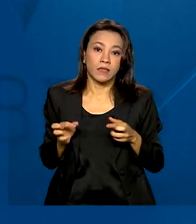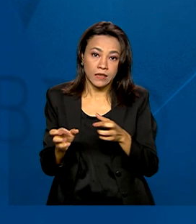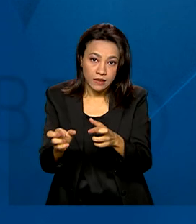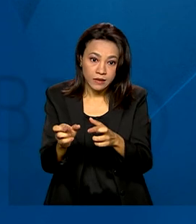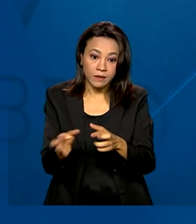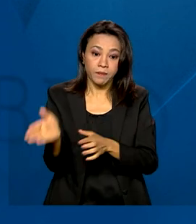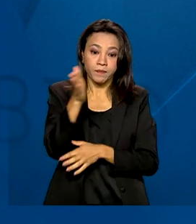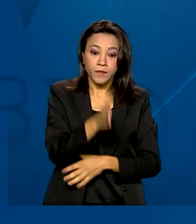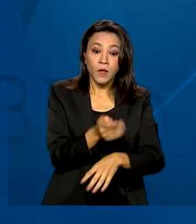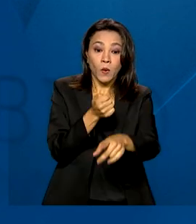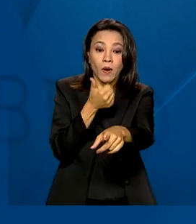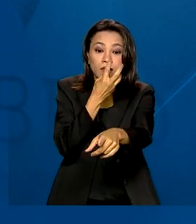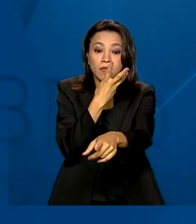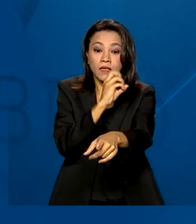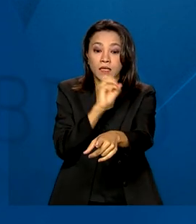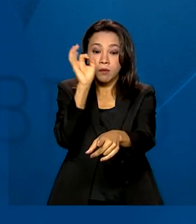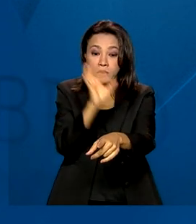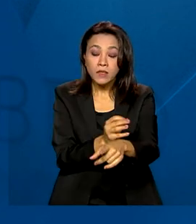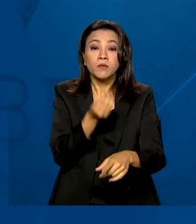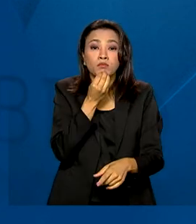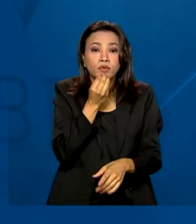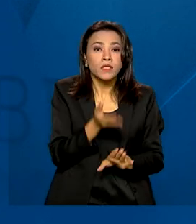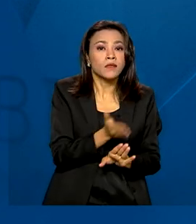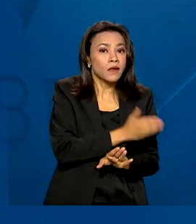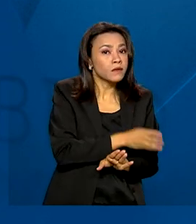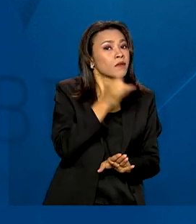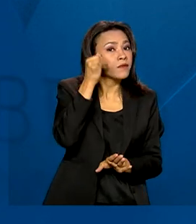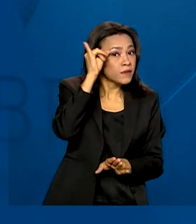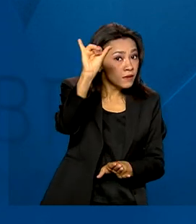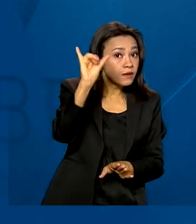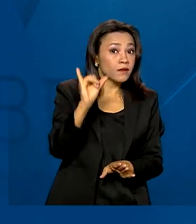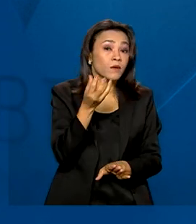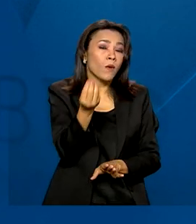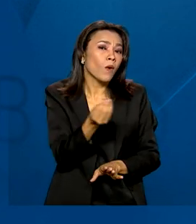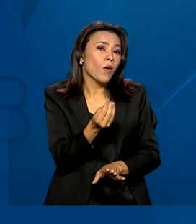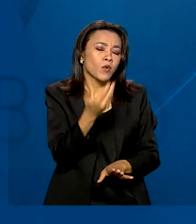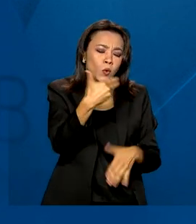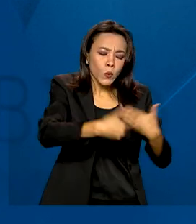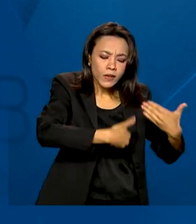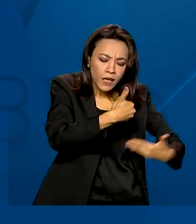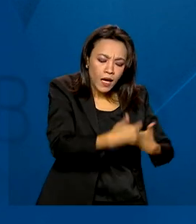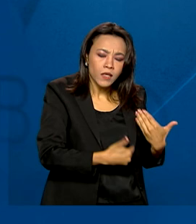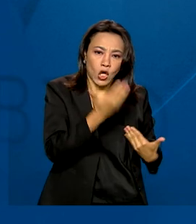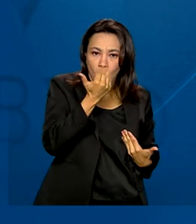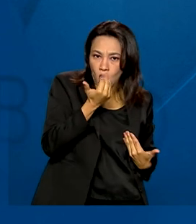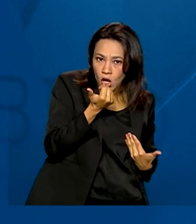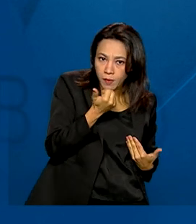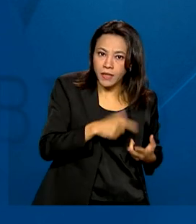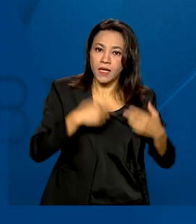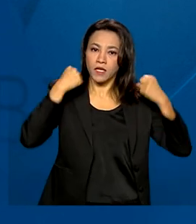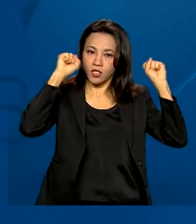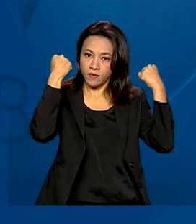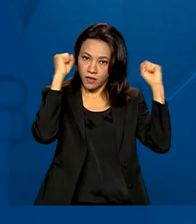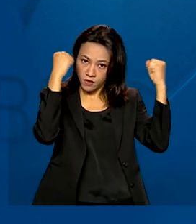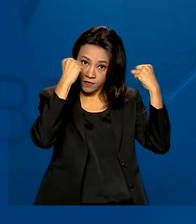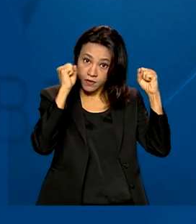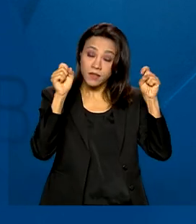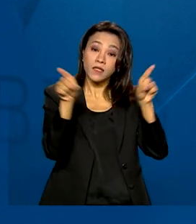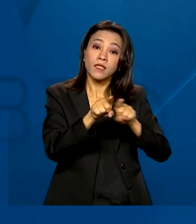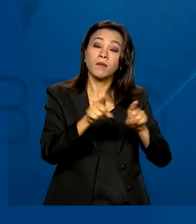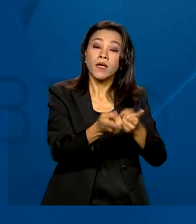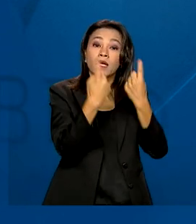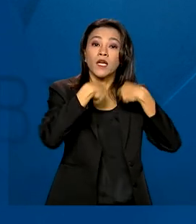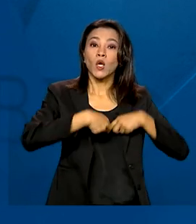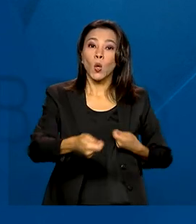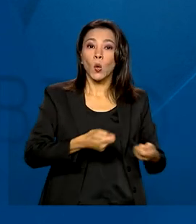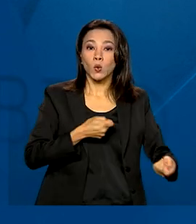30% deles poderiam ser prevenidos a partir de cuidados com alimentação, atividade física e controle